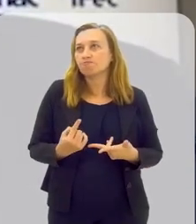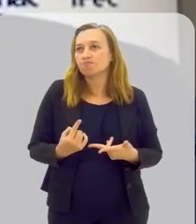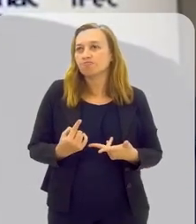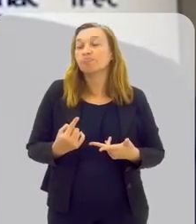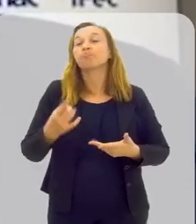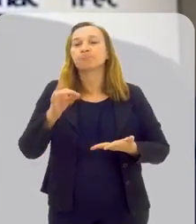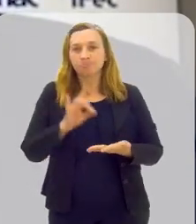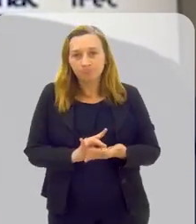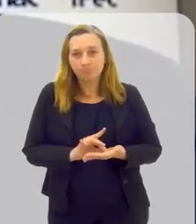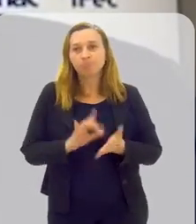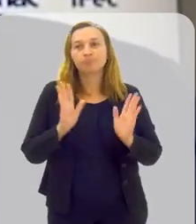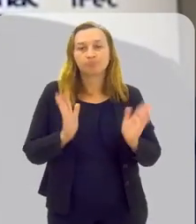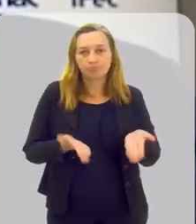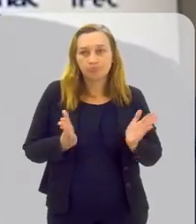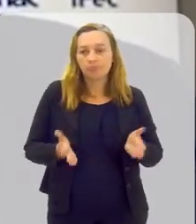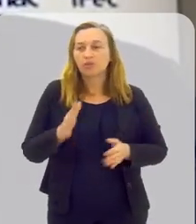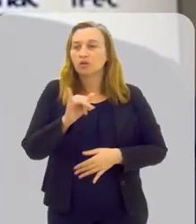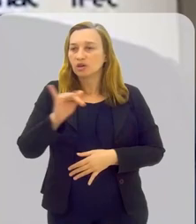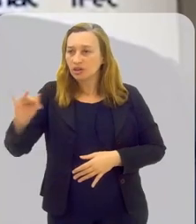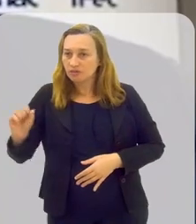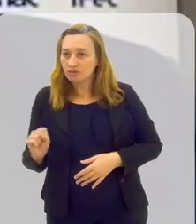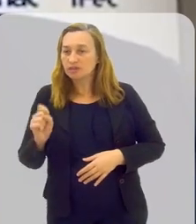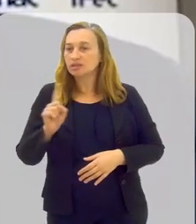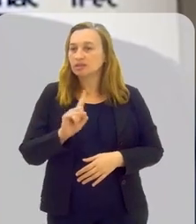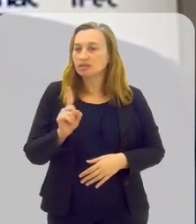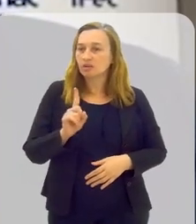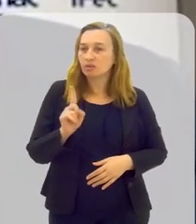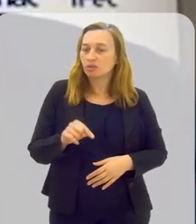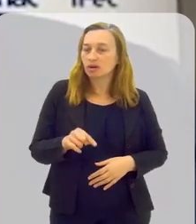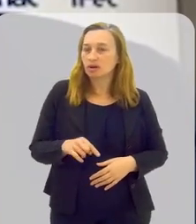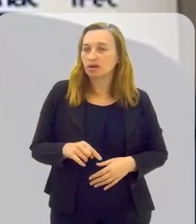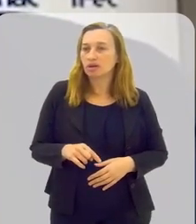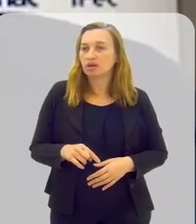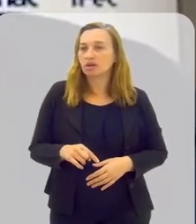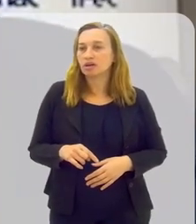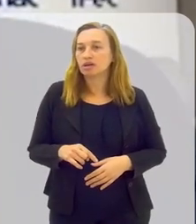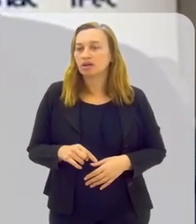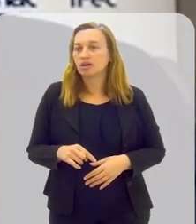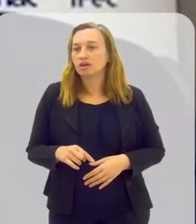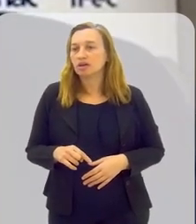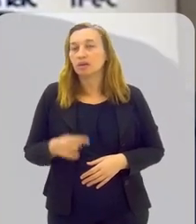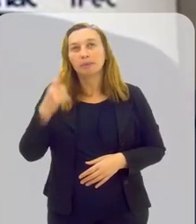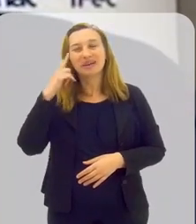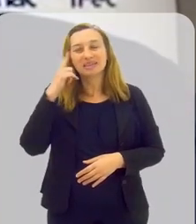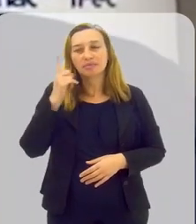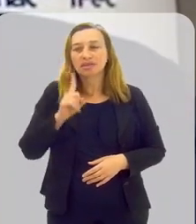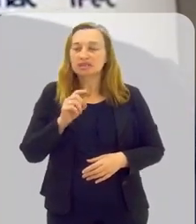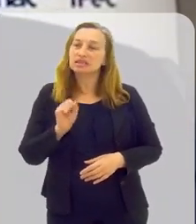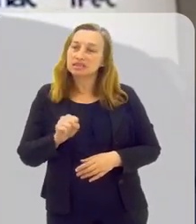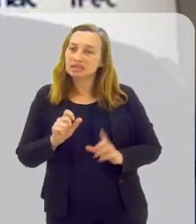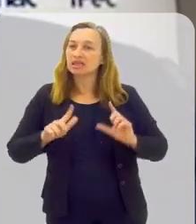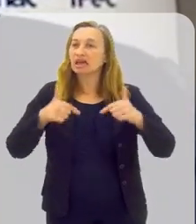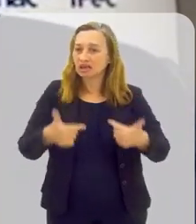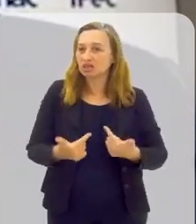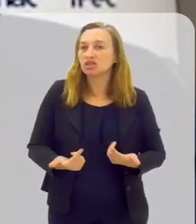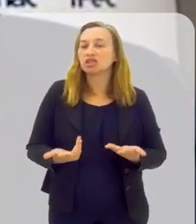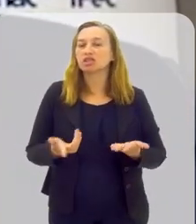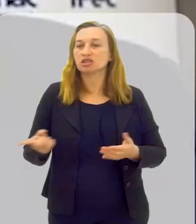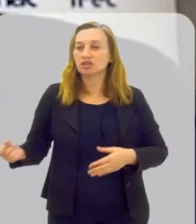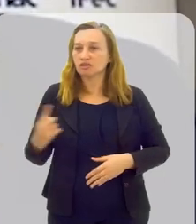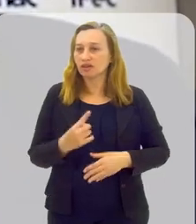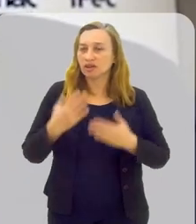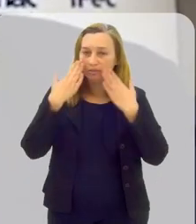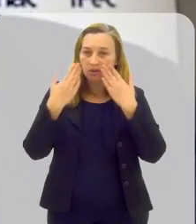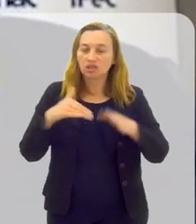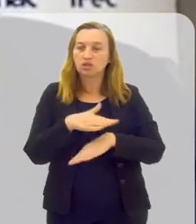realidade hoje do IFES, não são intenções, e sim ações. E, com isso, a gente já vem e